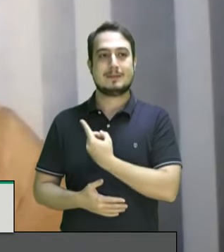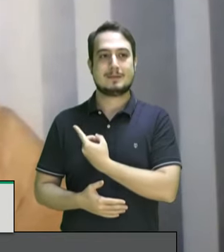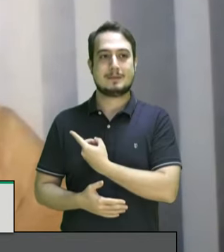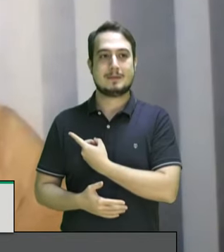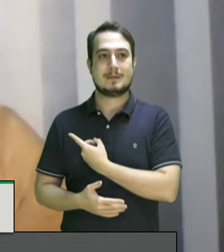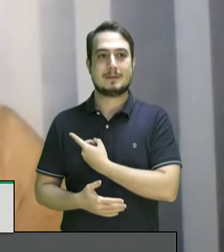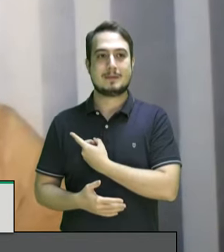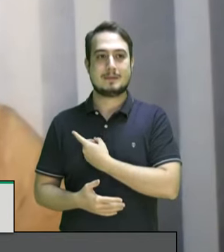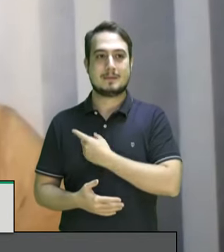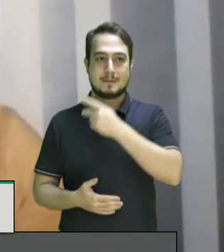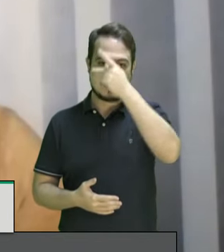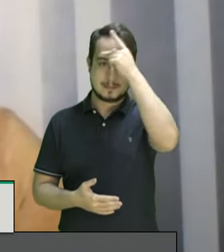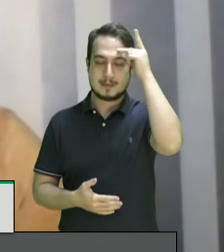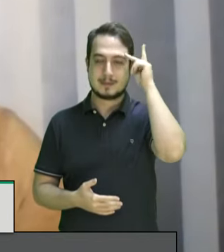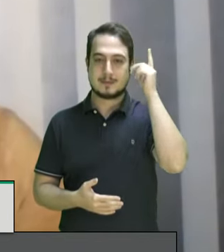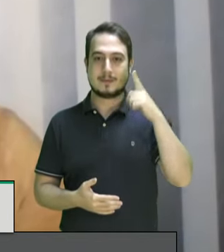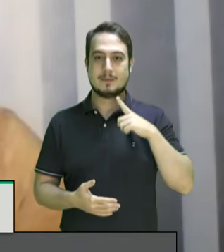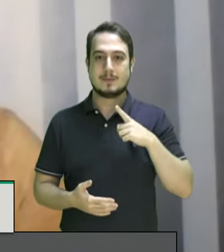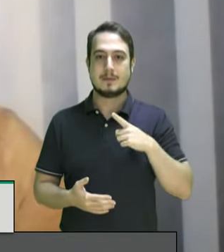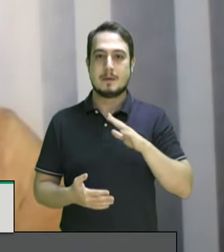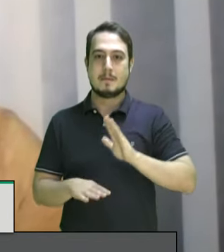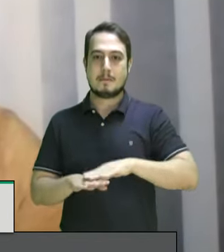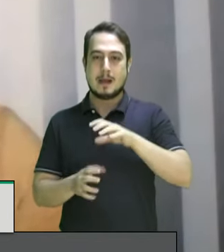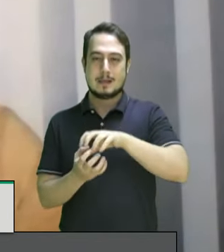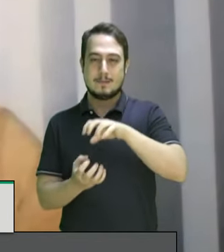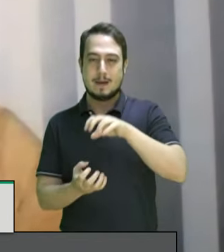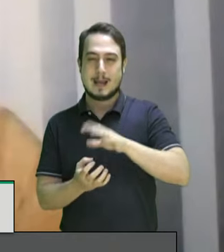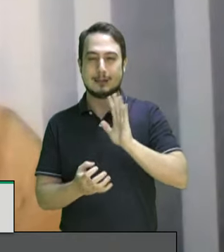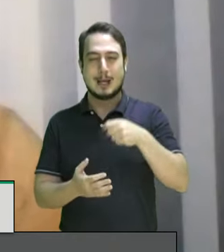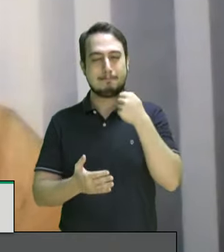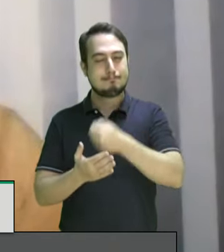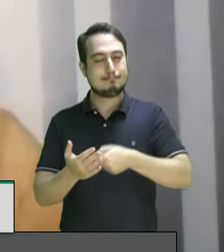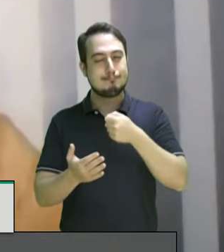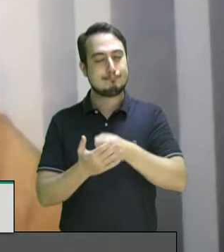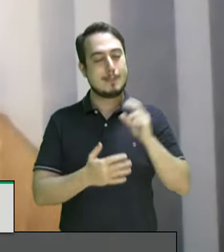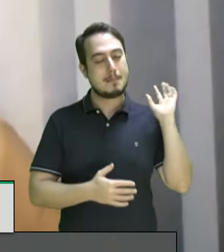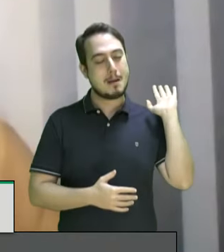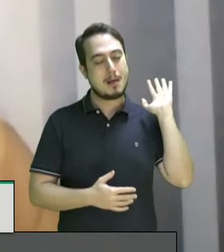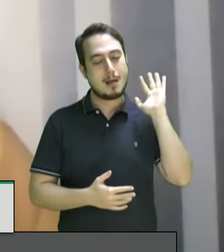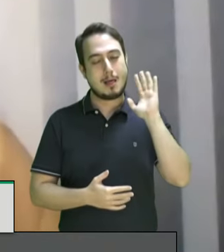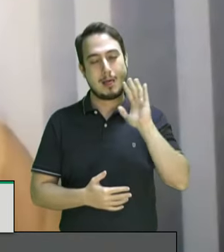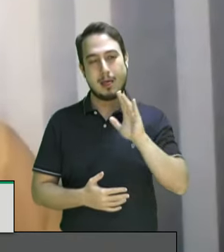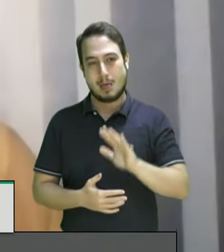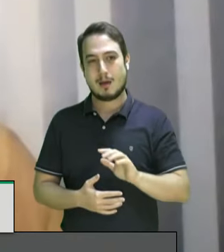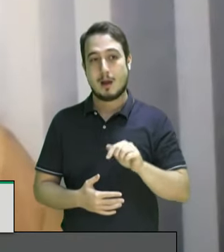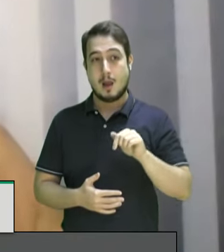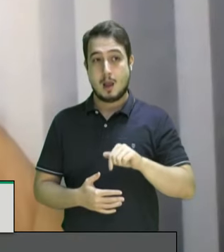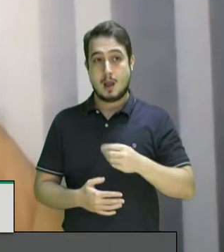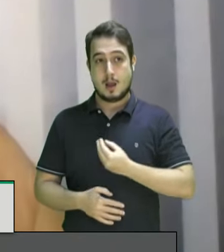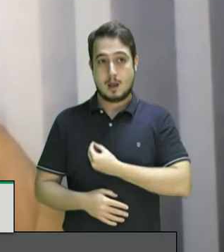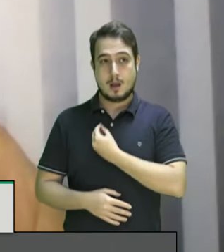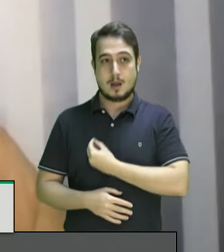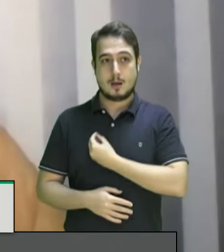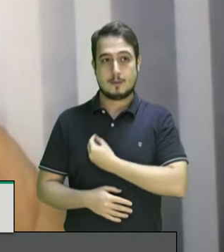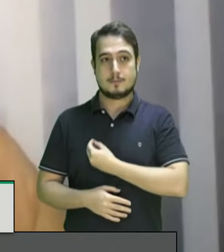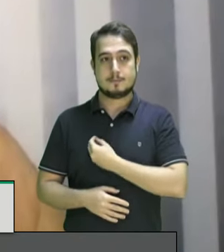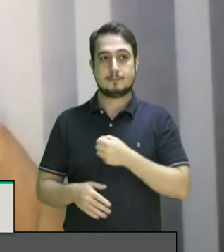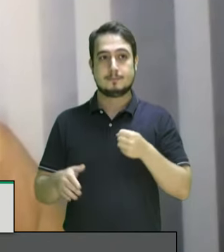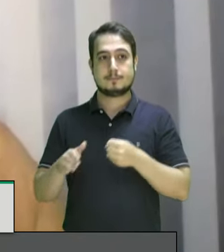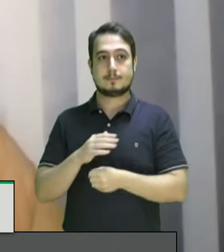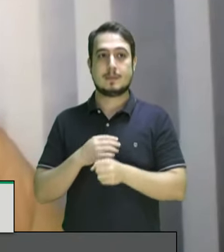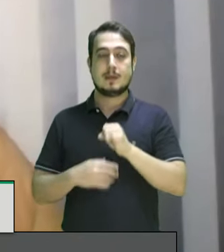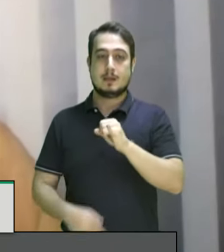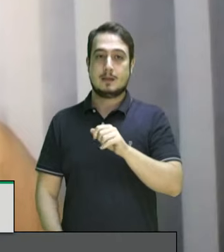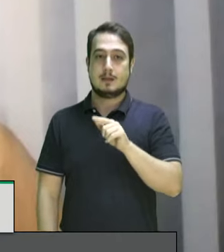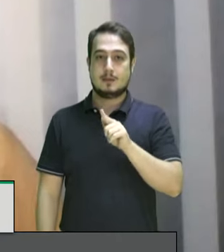pessoa de Ieda Leal pela luta histórica do MNU e nessa minha intervenção eu trago em nome do GL10 Instituto da